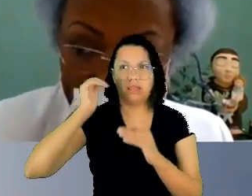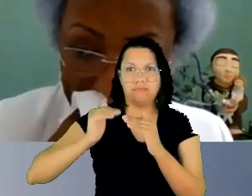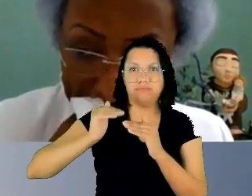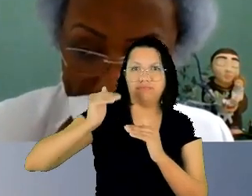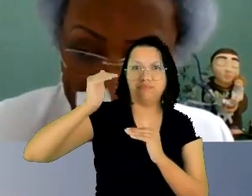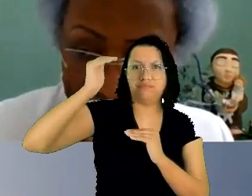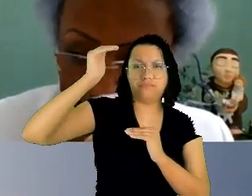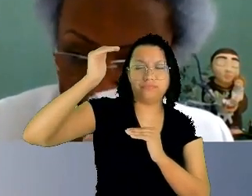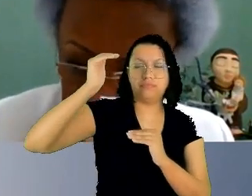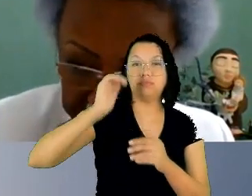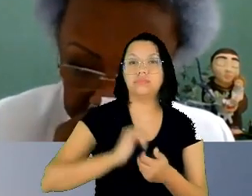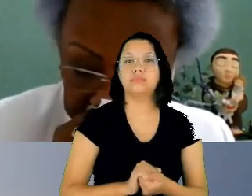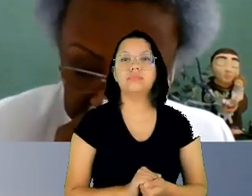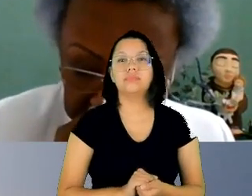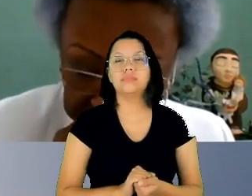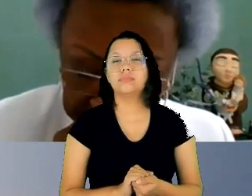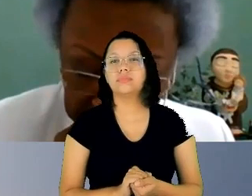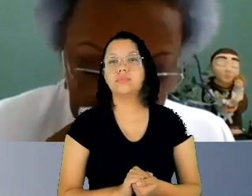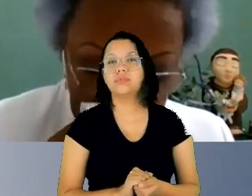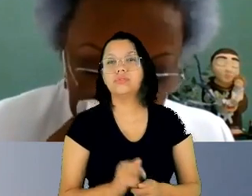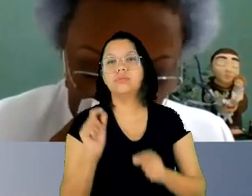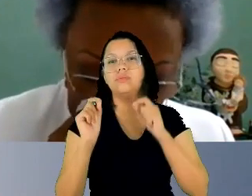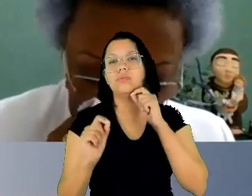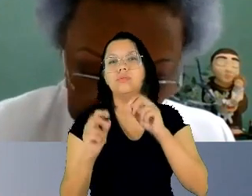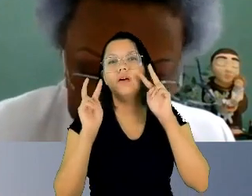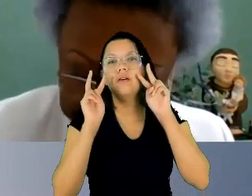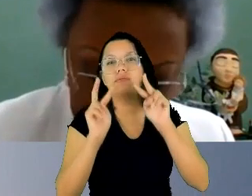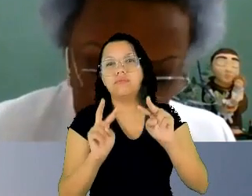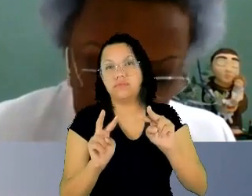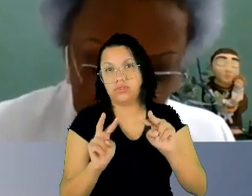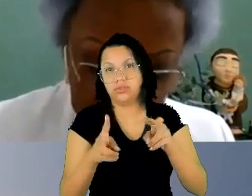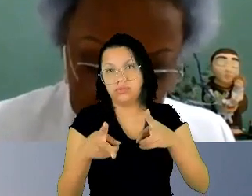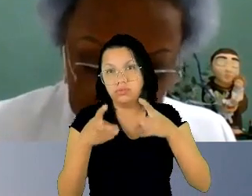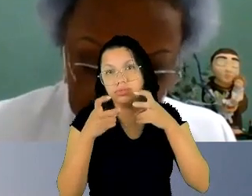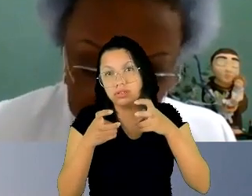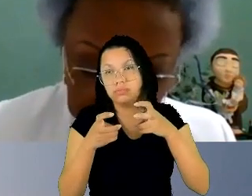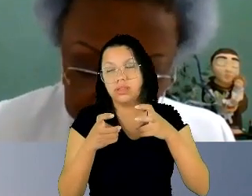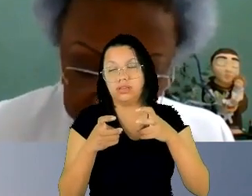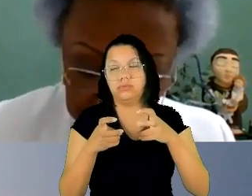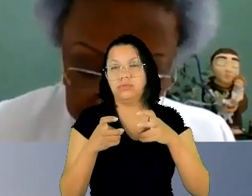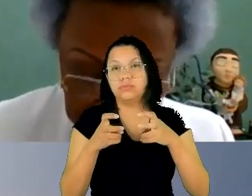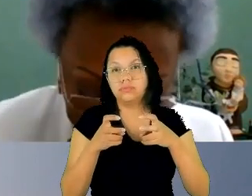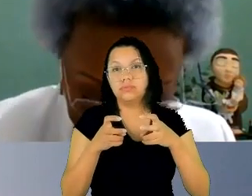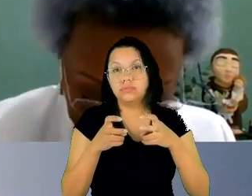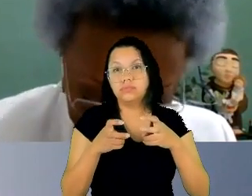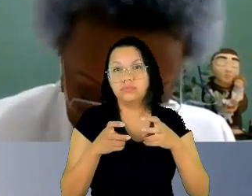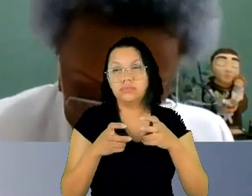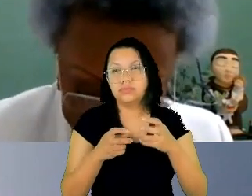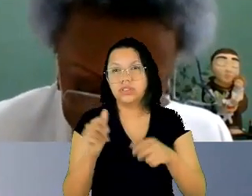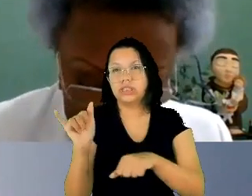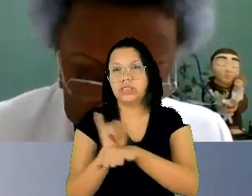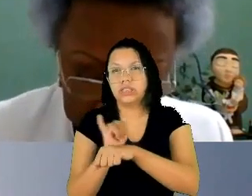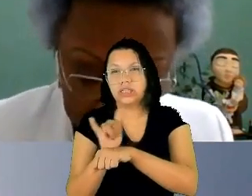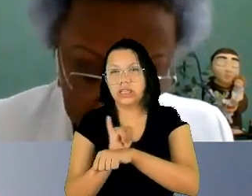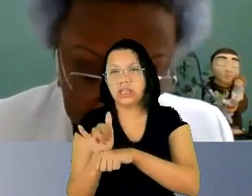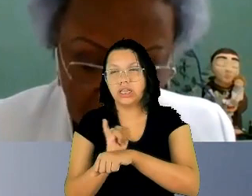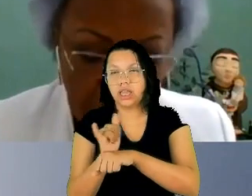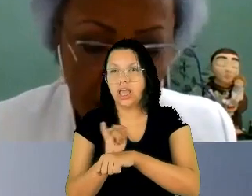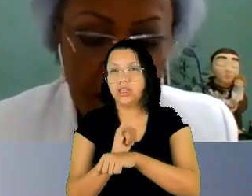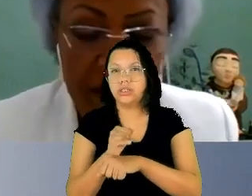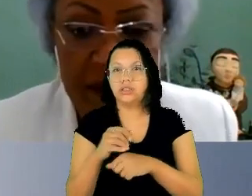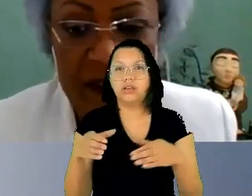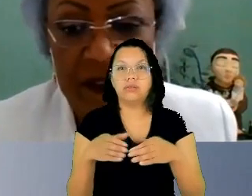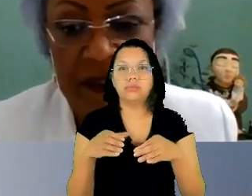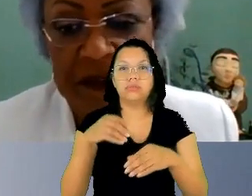o que eu vejo aí um dos aspectos uma das estratégias da comissão centro-americana tem a ver com